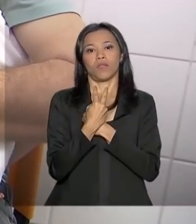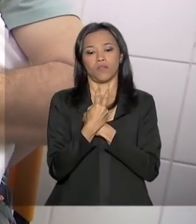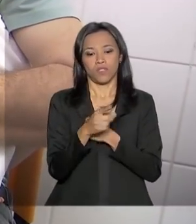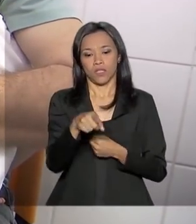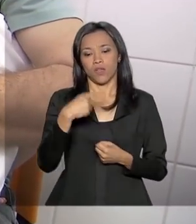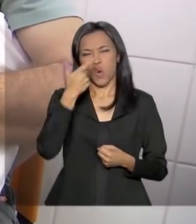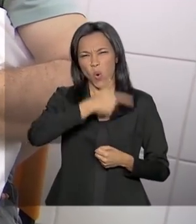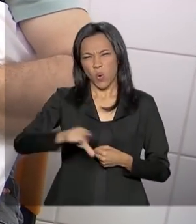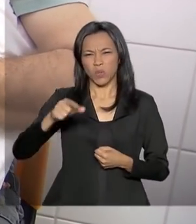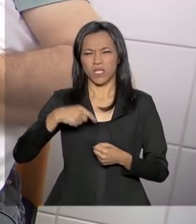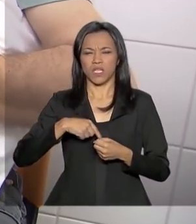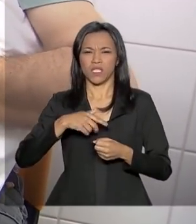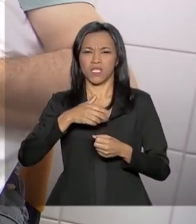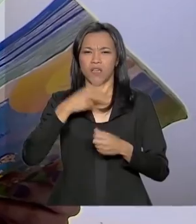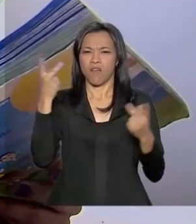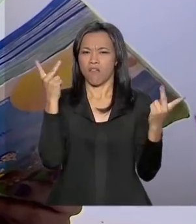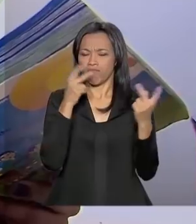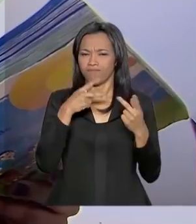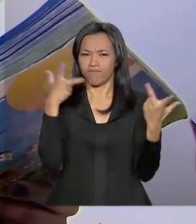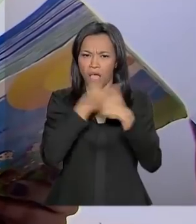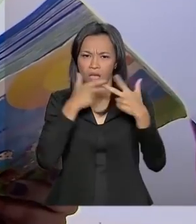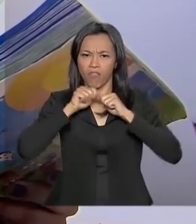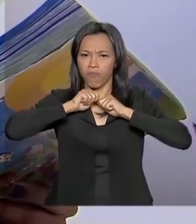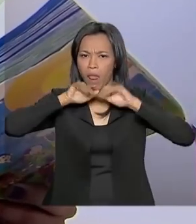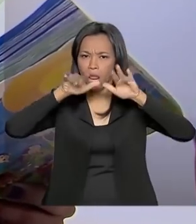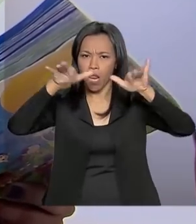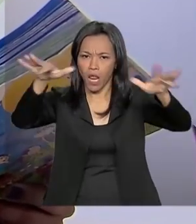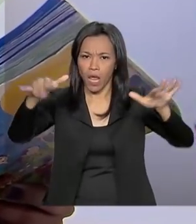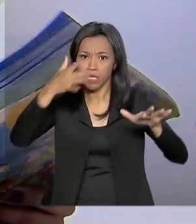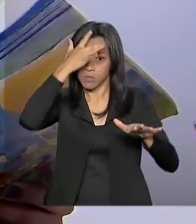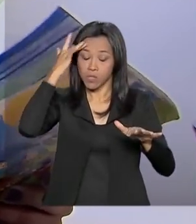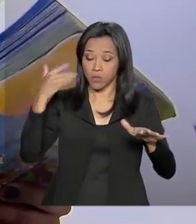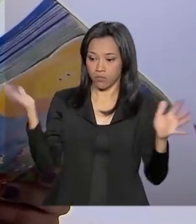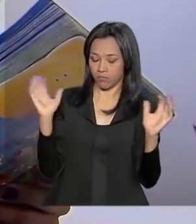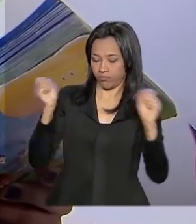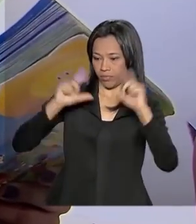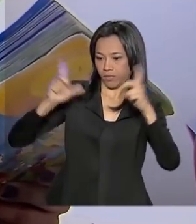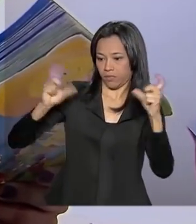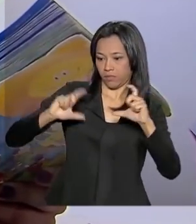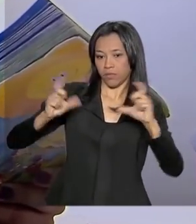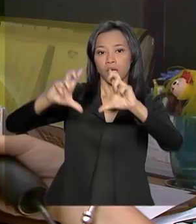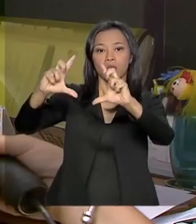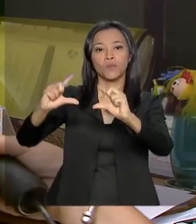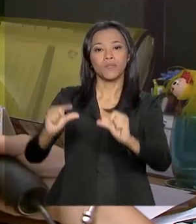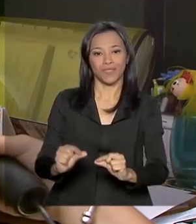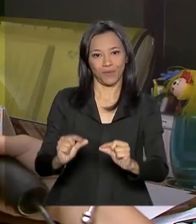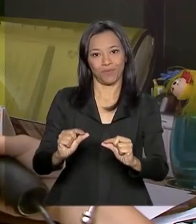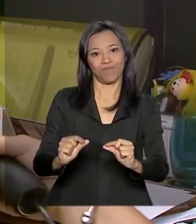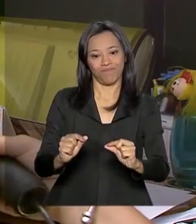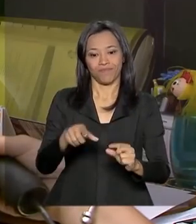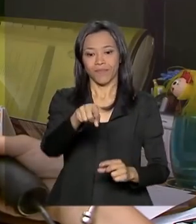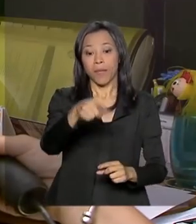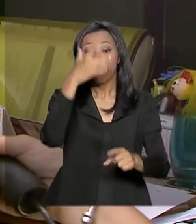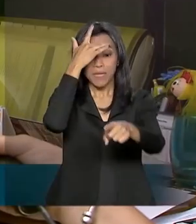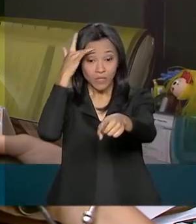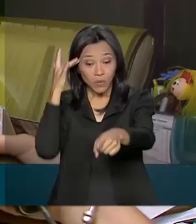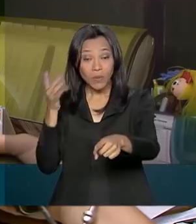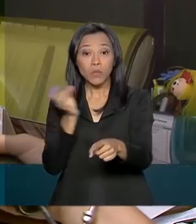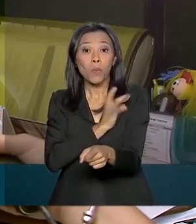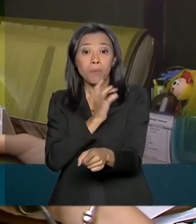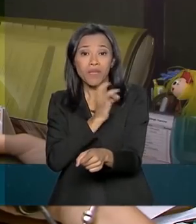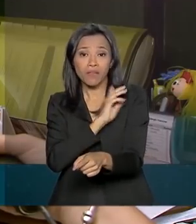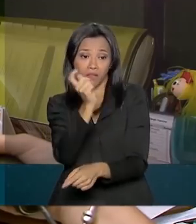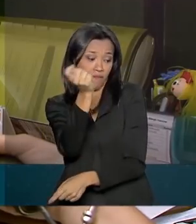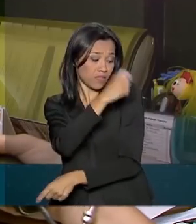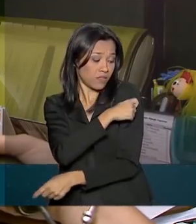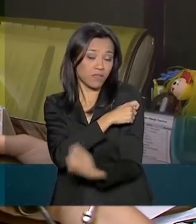falsas publicadas na internet fez com que o número de pessoas vacinadas no Brasil caísse. Naquelas pessoas que ficam com medo da